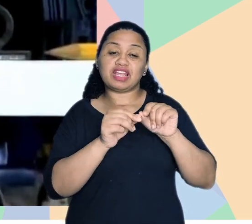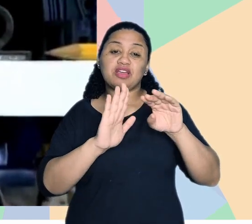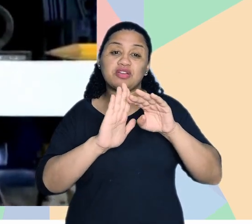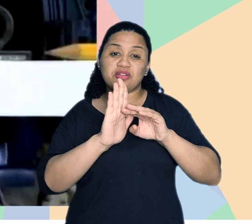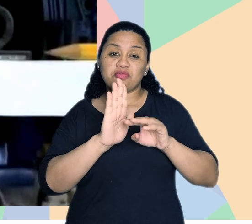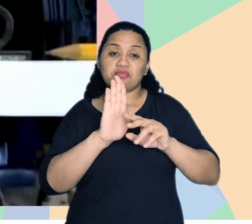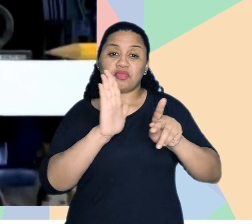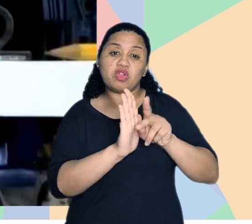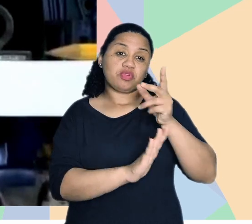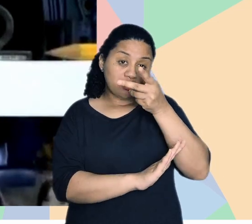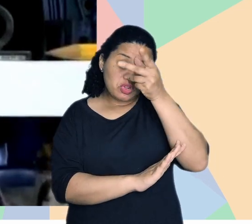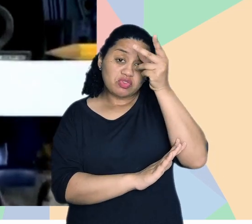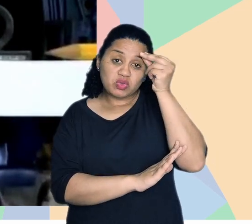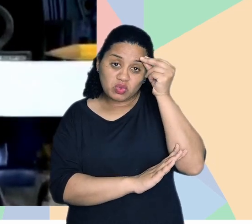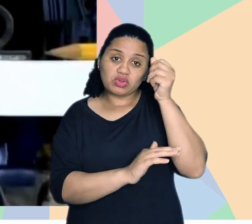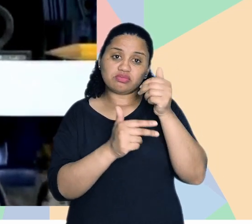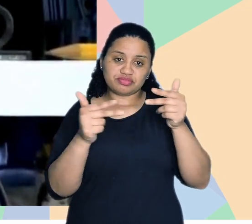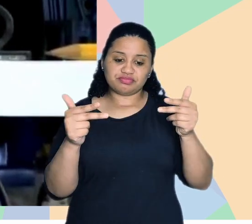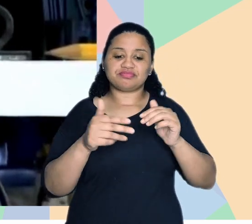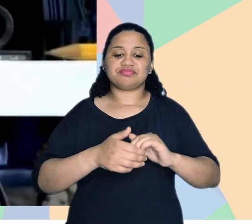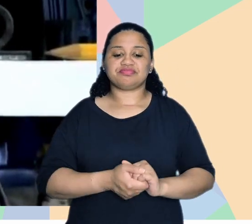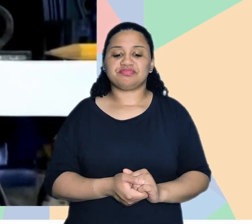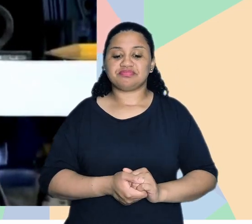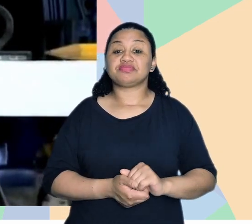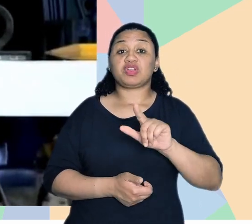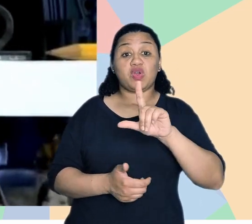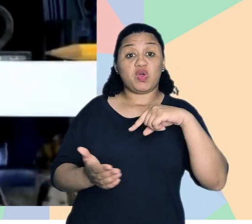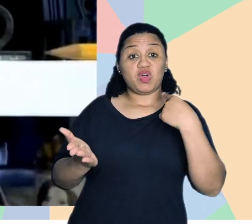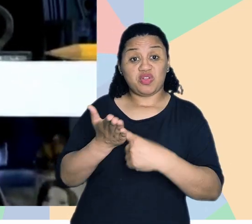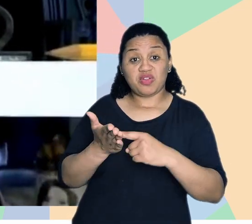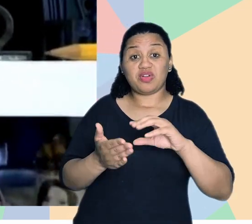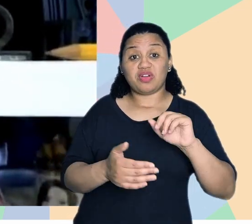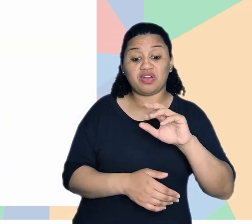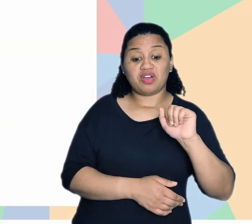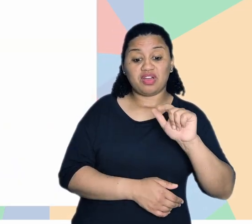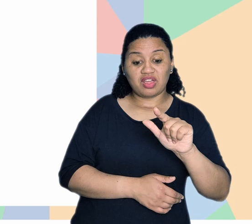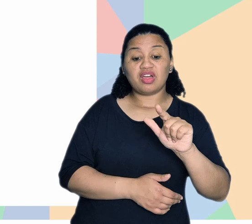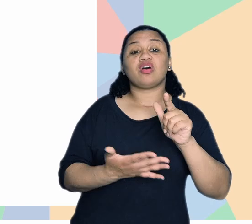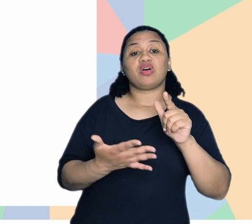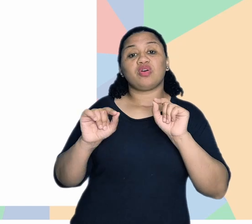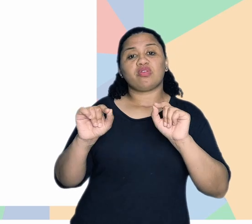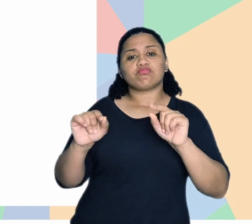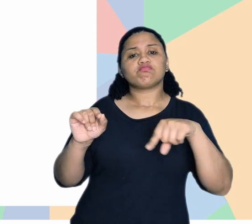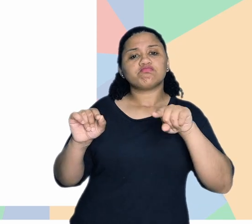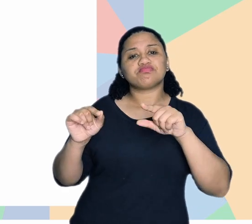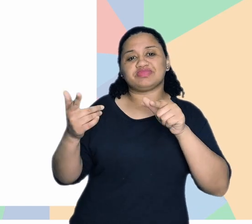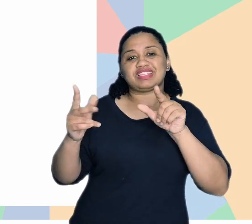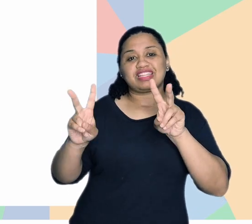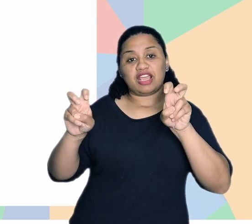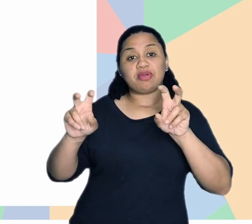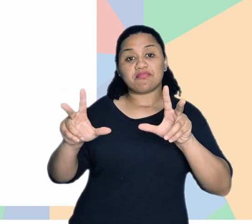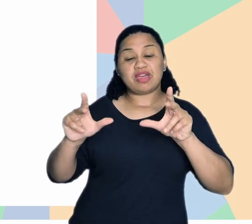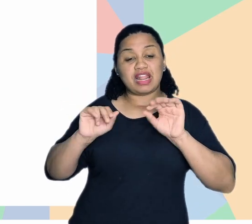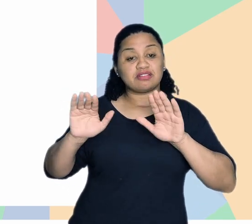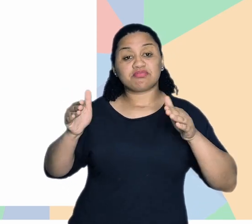erronealmente. Inclusive, tá em manuais de prefeituras, né? Brasil aflame. Fica o compromisso, então, né, Carol? Esse tema, como eu falei, merece